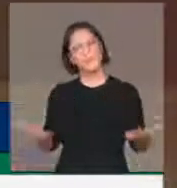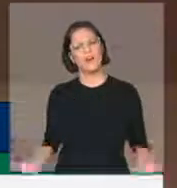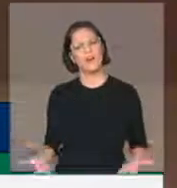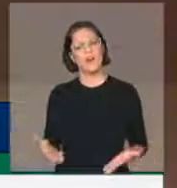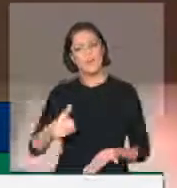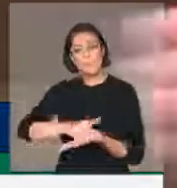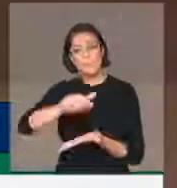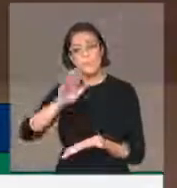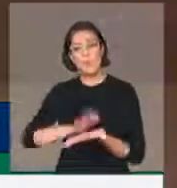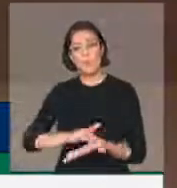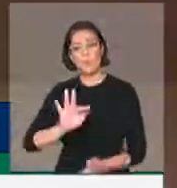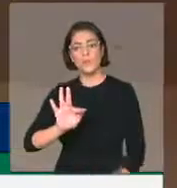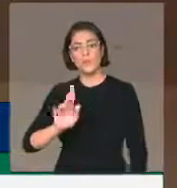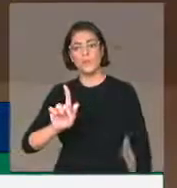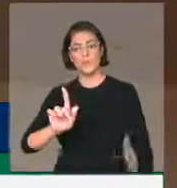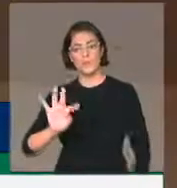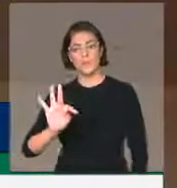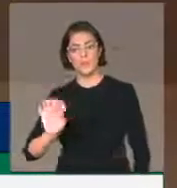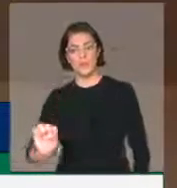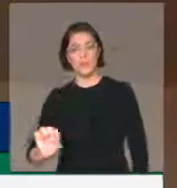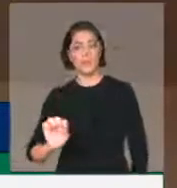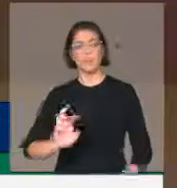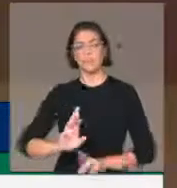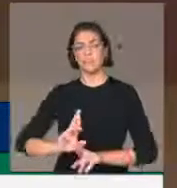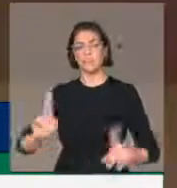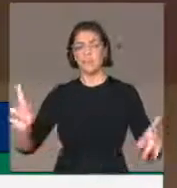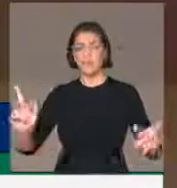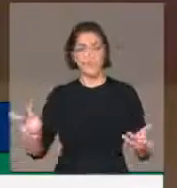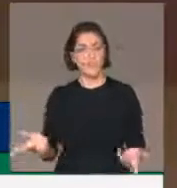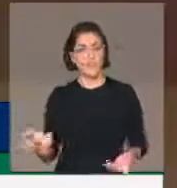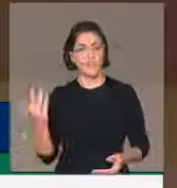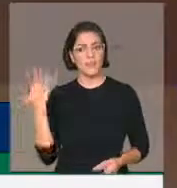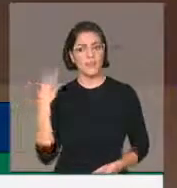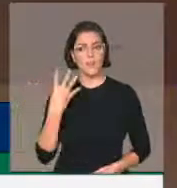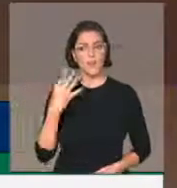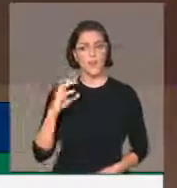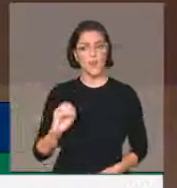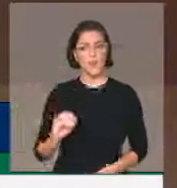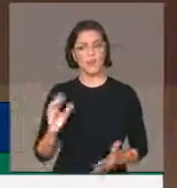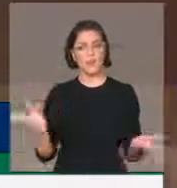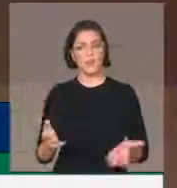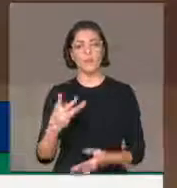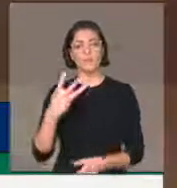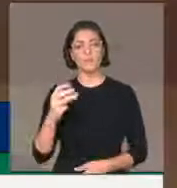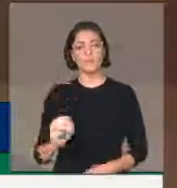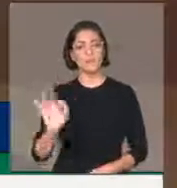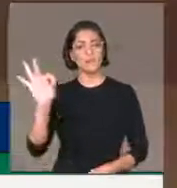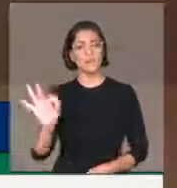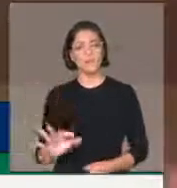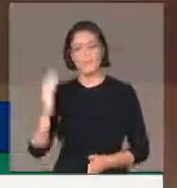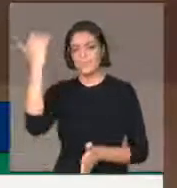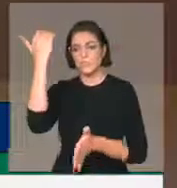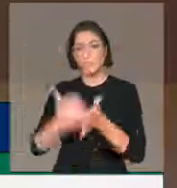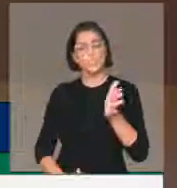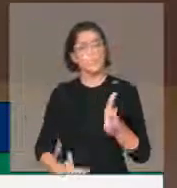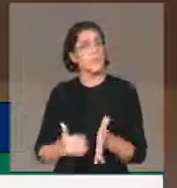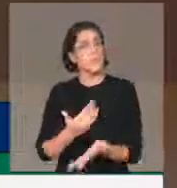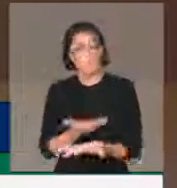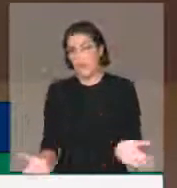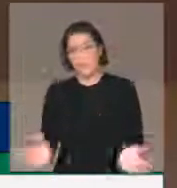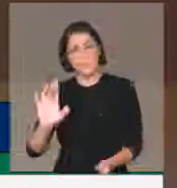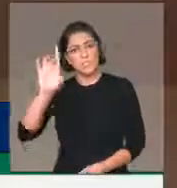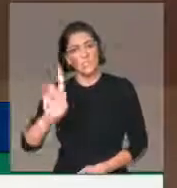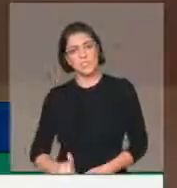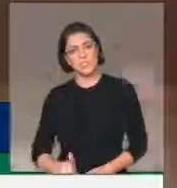FGTS do contrato verde-amarelo, que caiu de 40% para 30%, por si só já é um direito a menos do empregado nessa